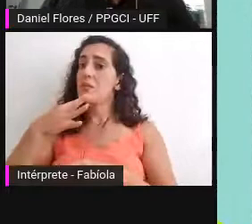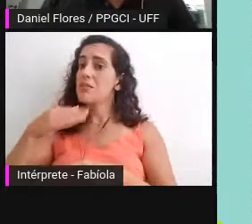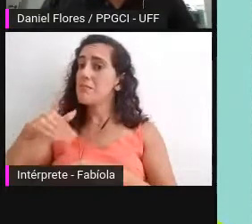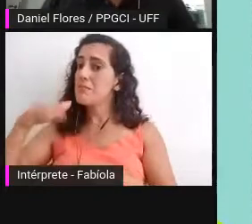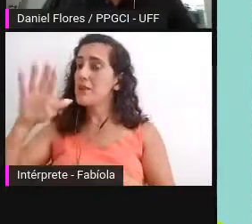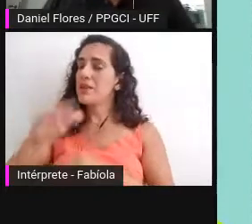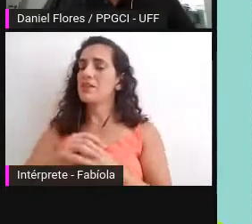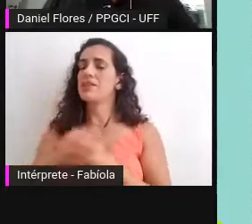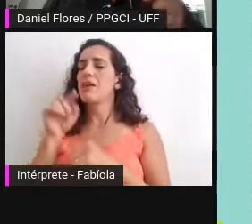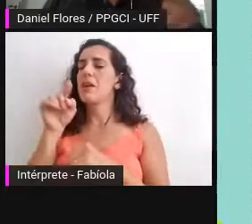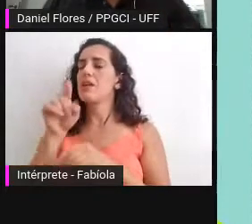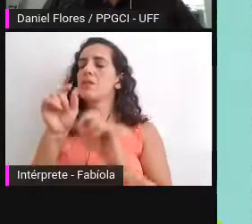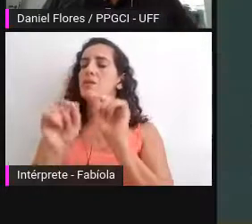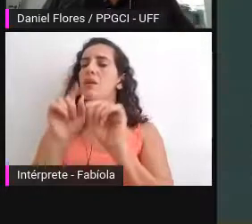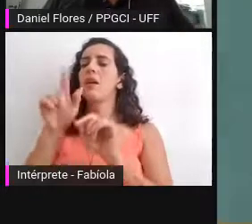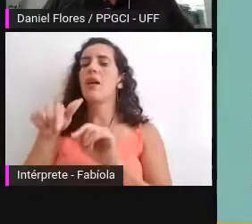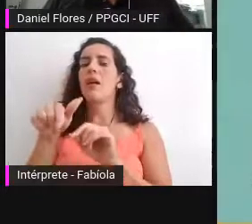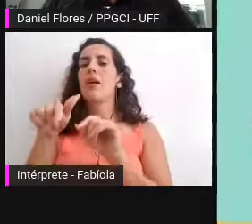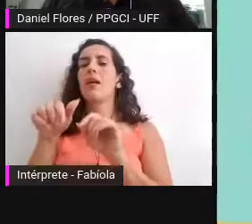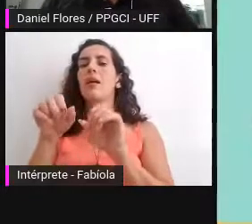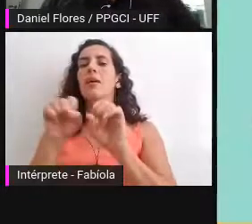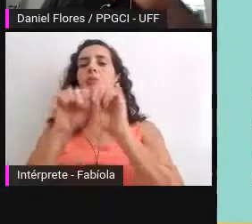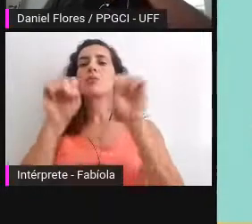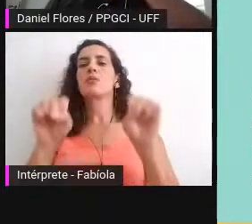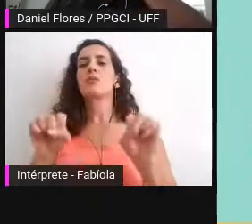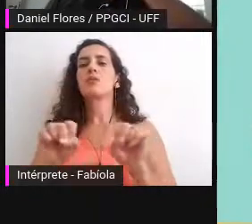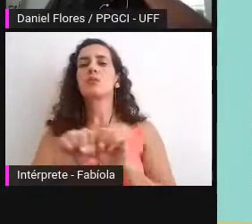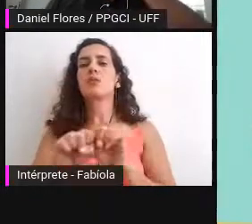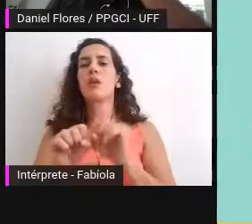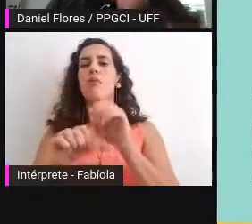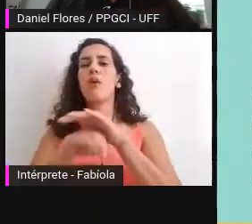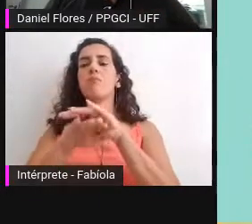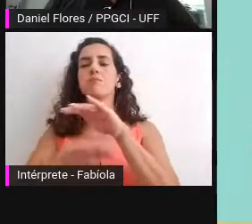cadeia de custódia digital